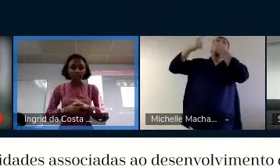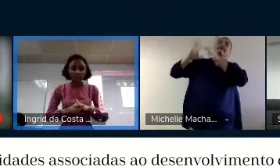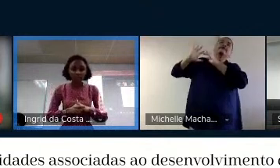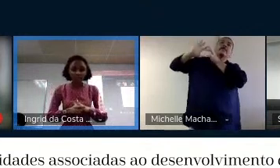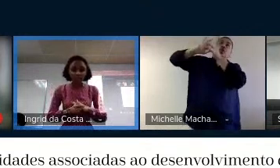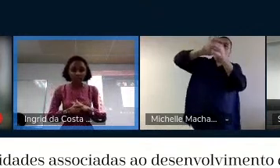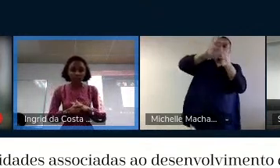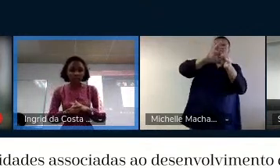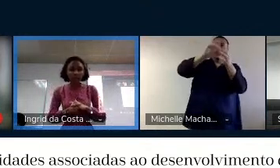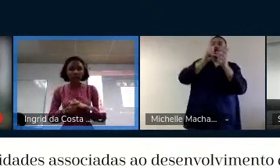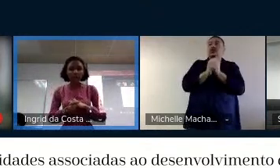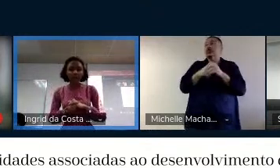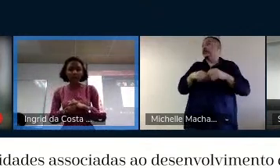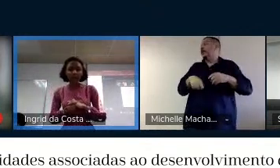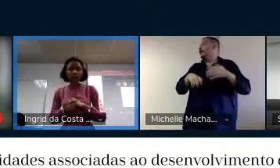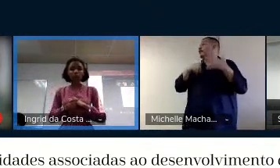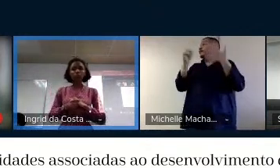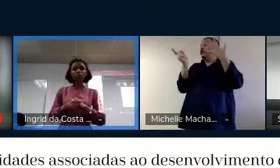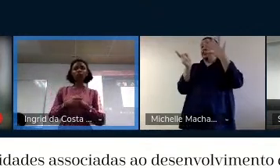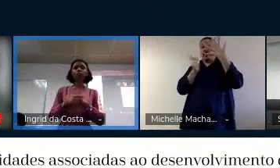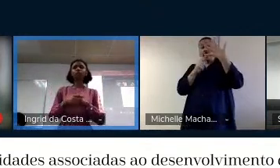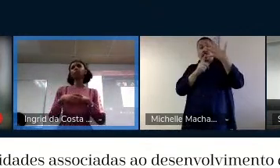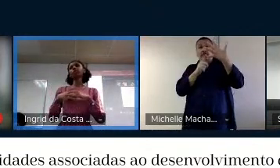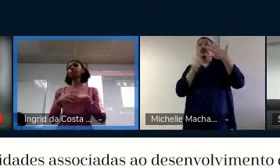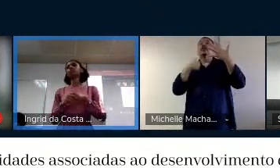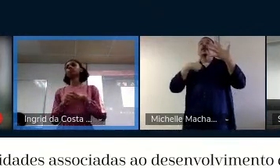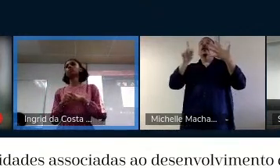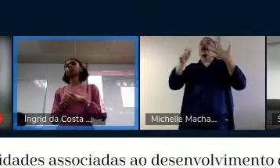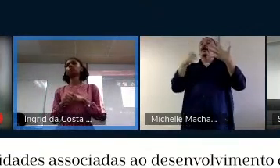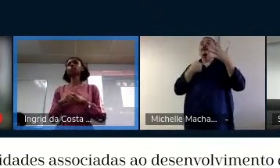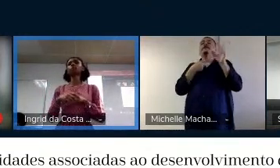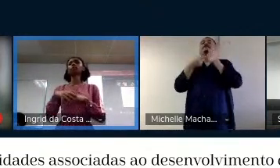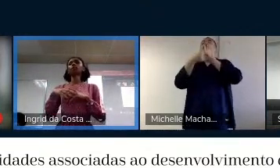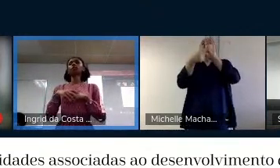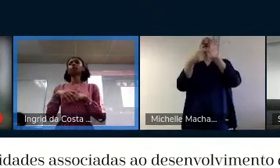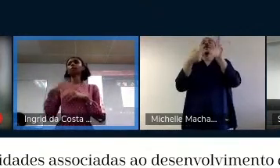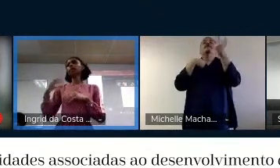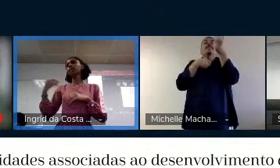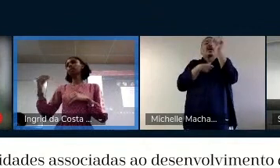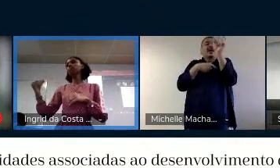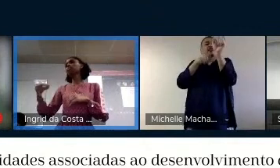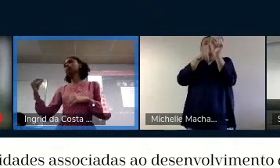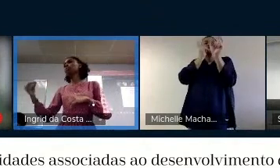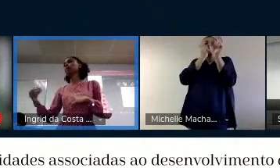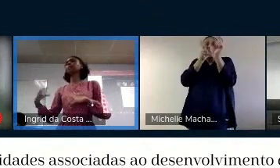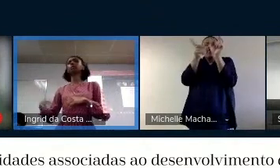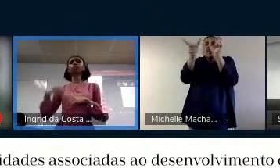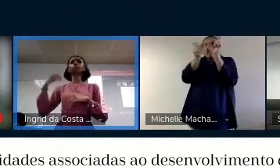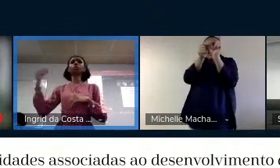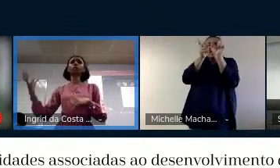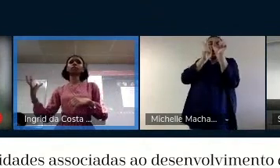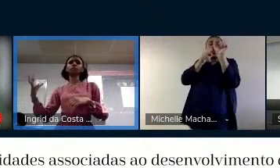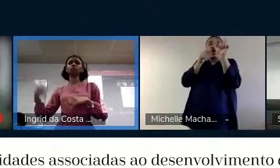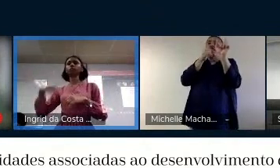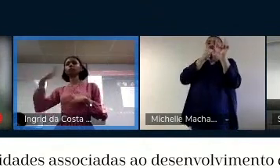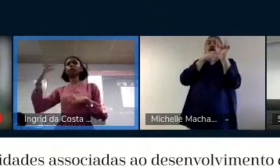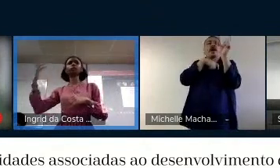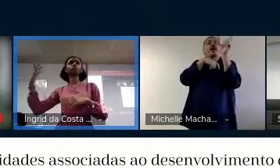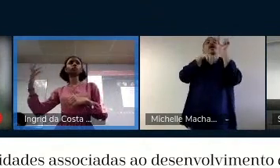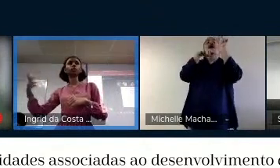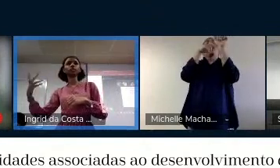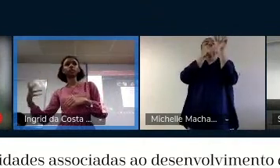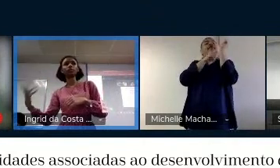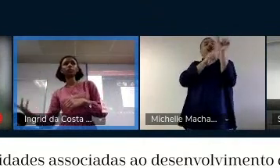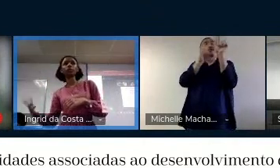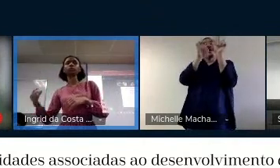A quinta habilidade é apontar palavras que possuem o mesmo afixo. Então, seria que palavras os surdos conhecem que terminam com essa.